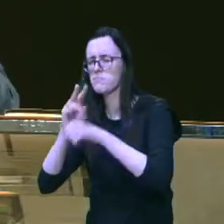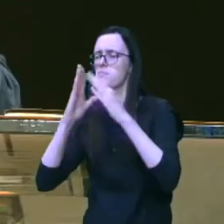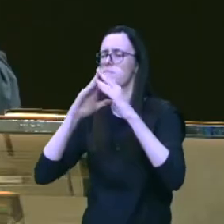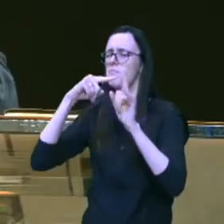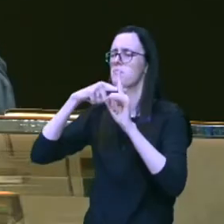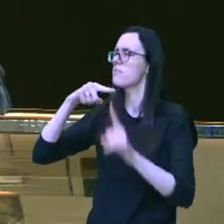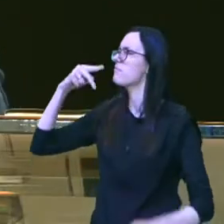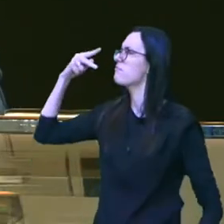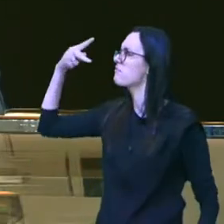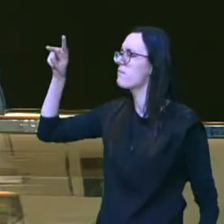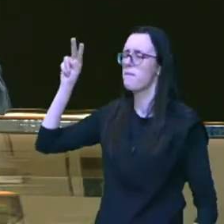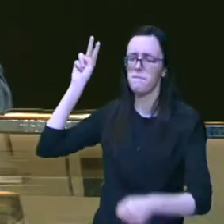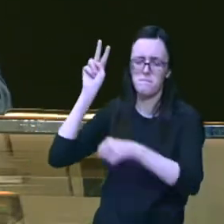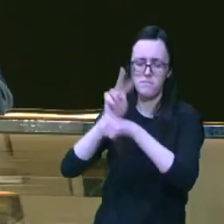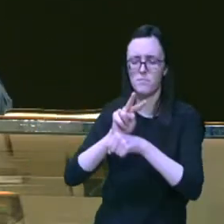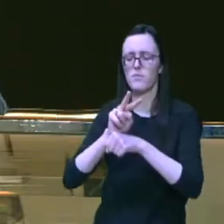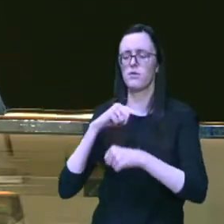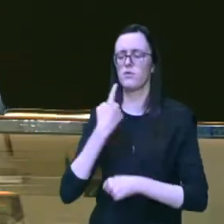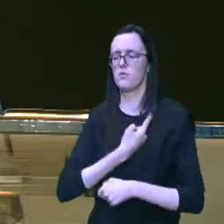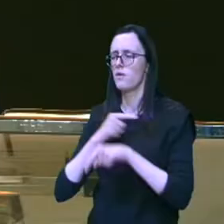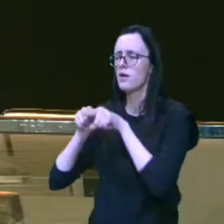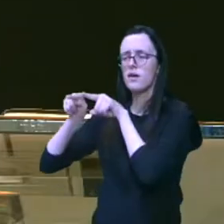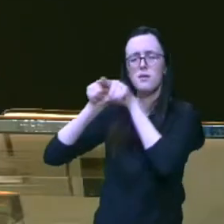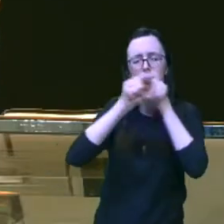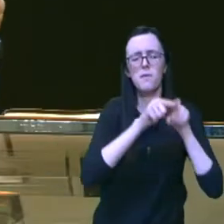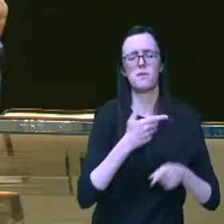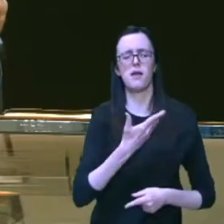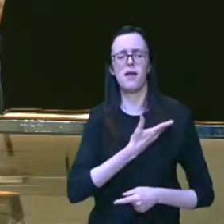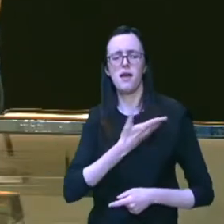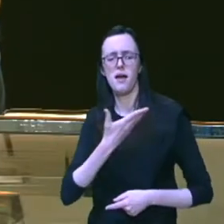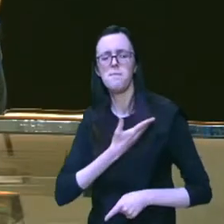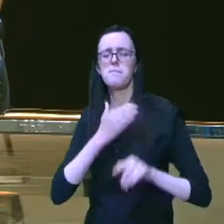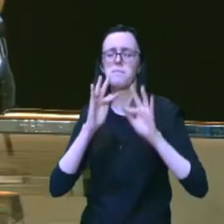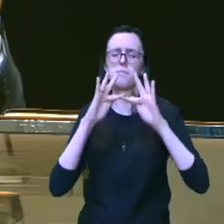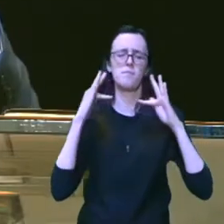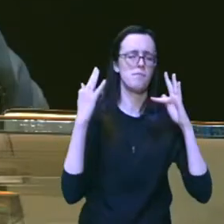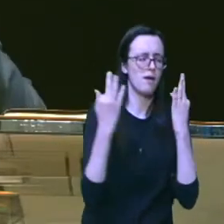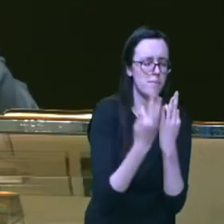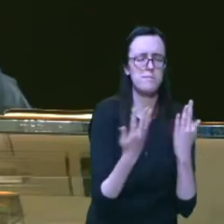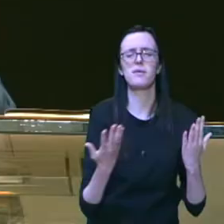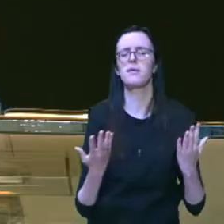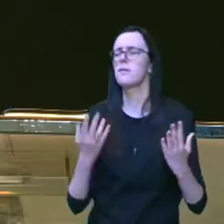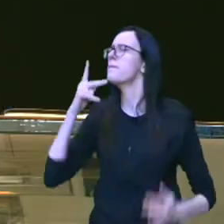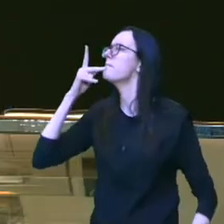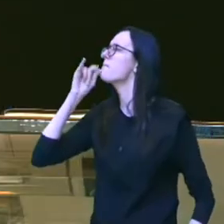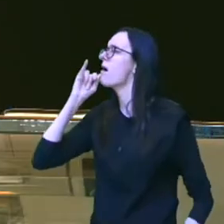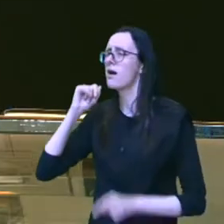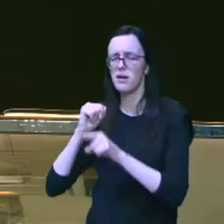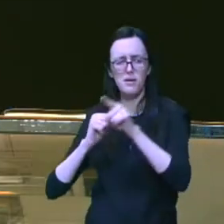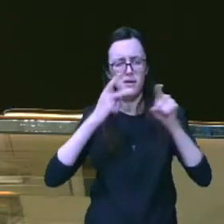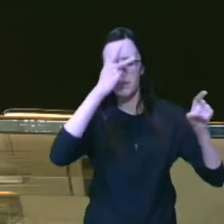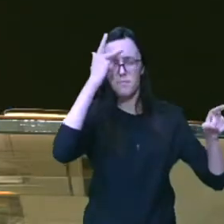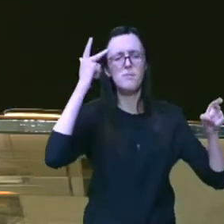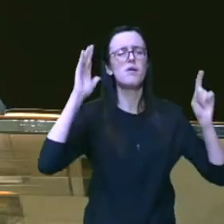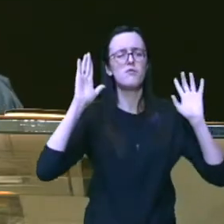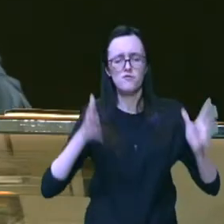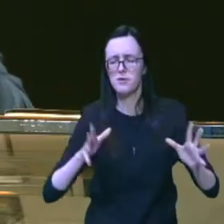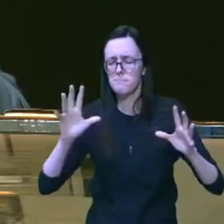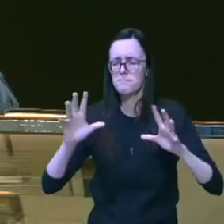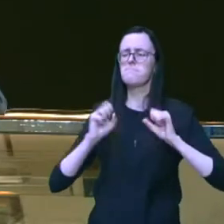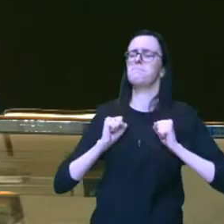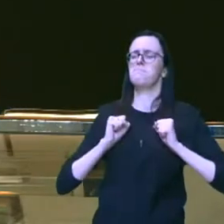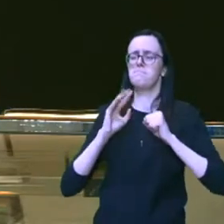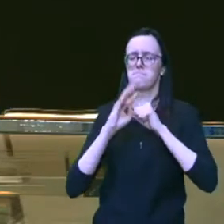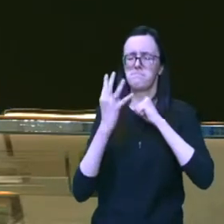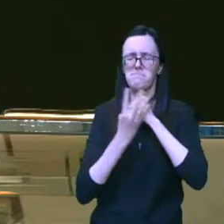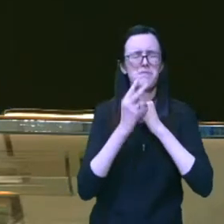igreja, protege nossos irmãos, nossos amigos, nossos familiares Pai, aqueles que já foram acometidos pela